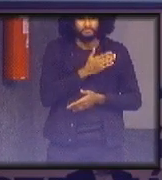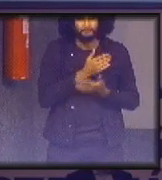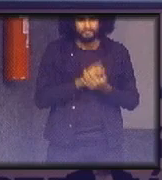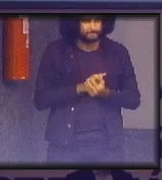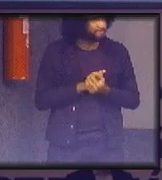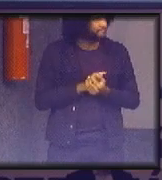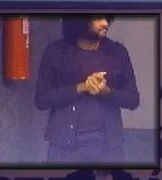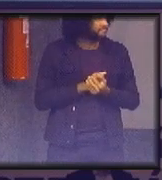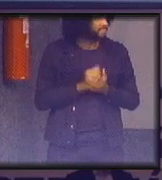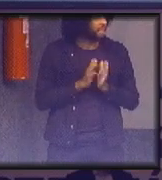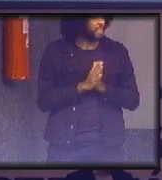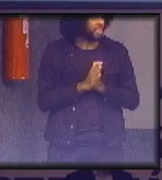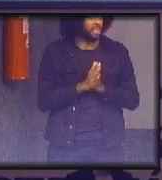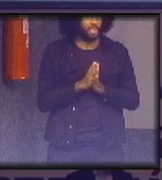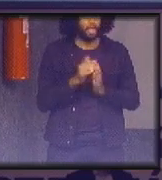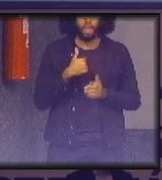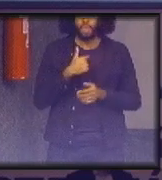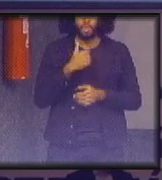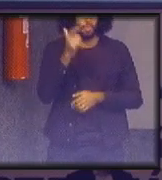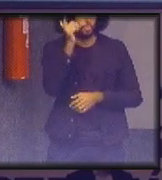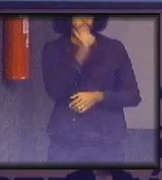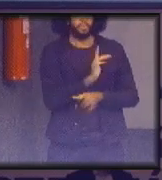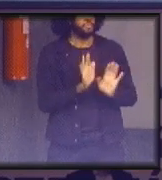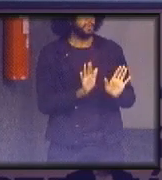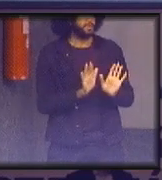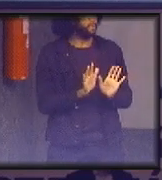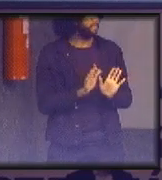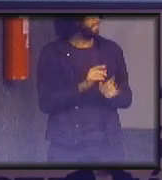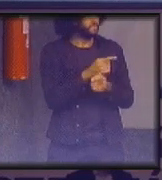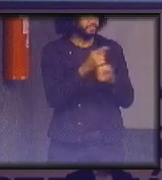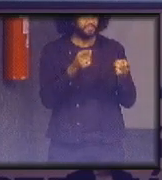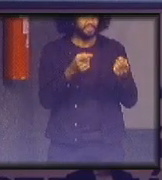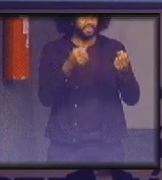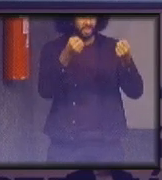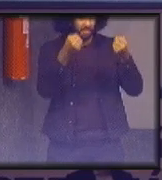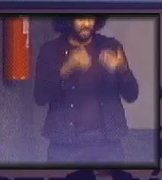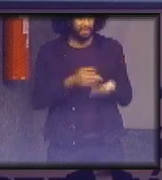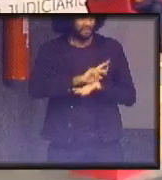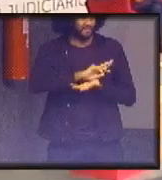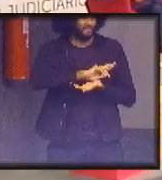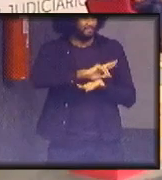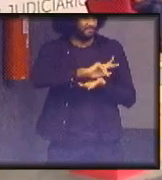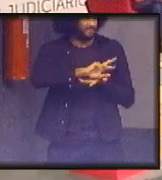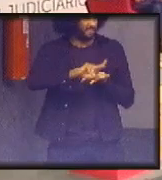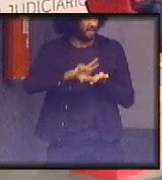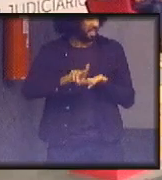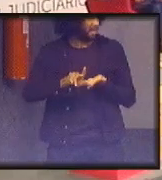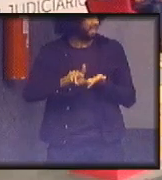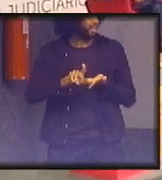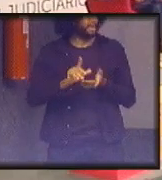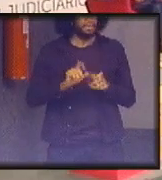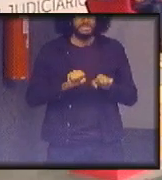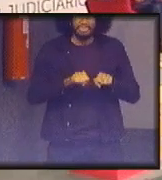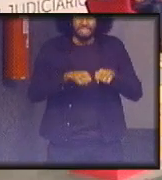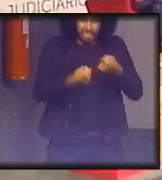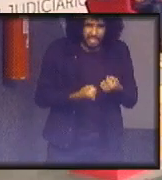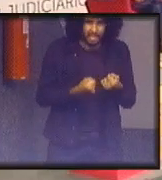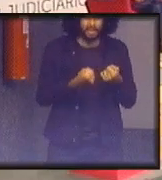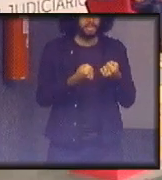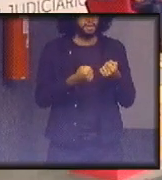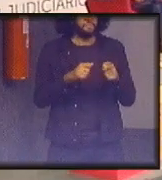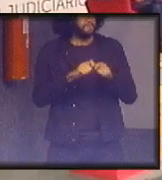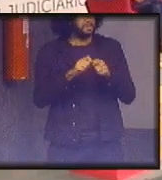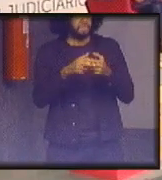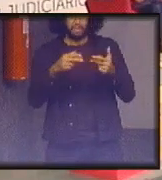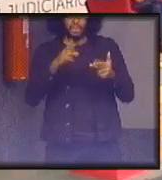assim mas eu não estou aguentando vocês falaram um monte e vocês se esforçaram fizeram um negócio legal